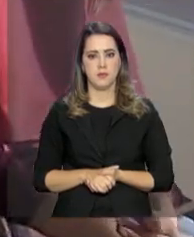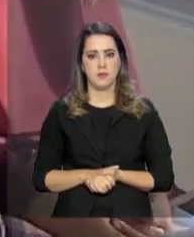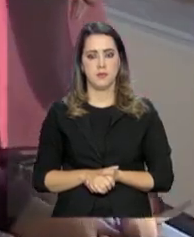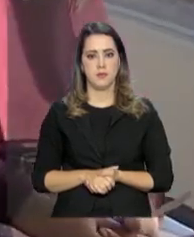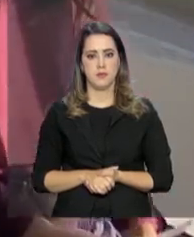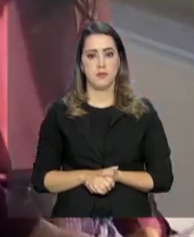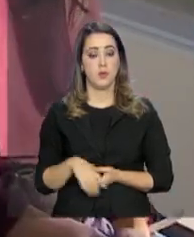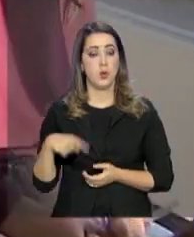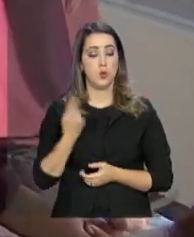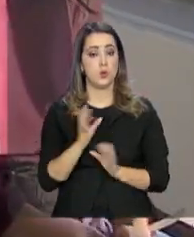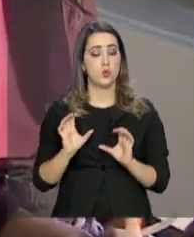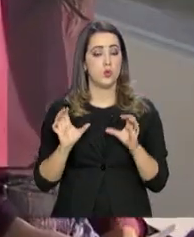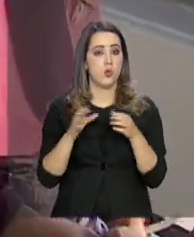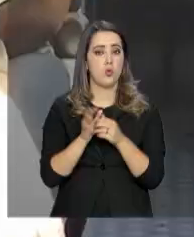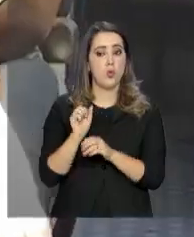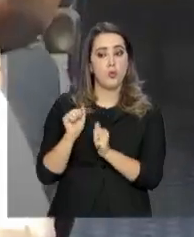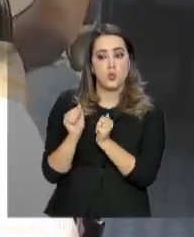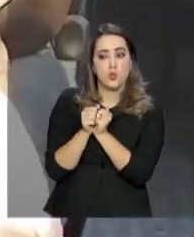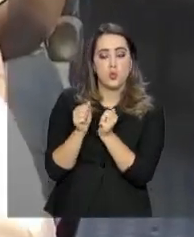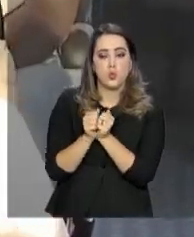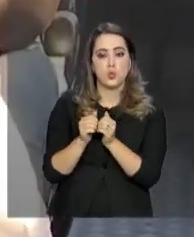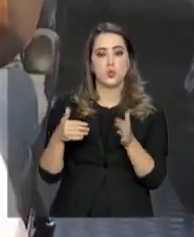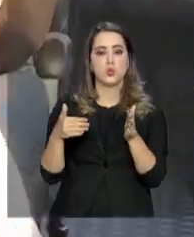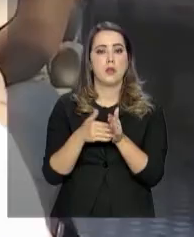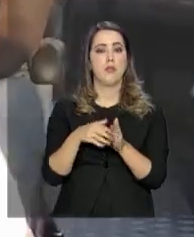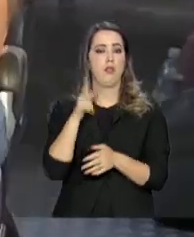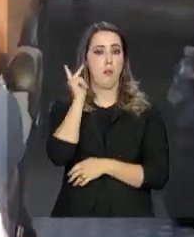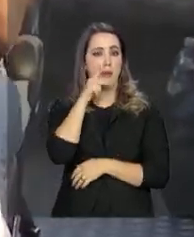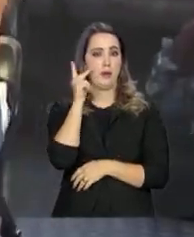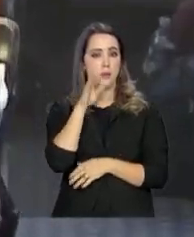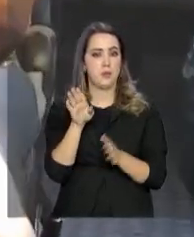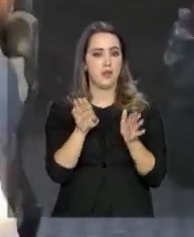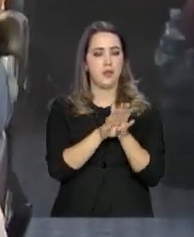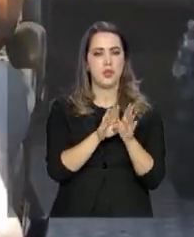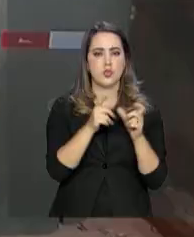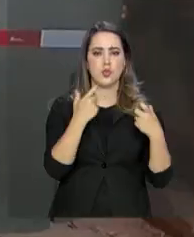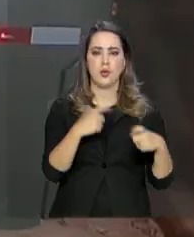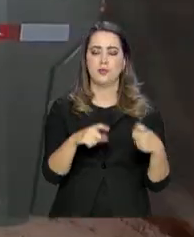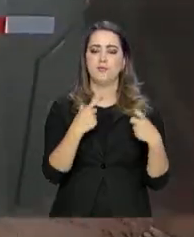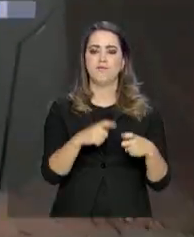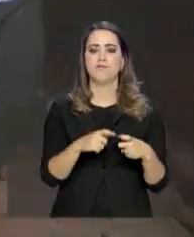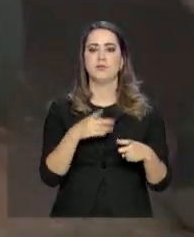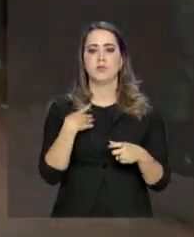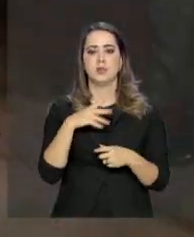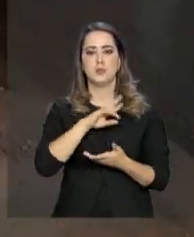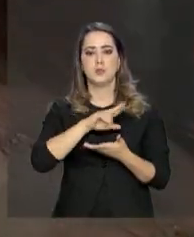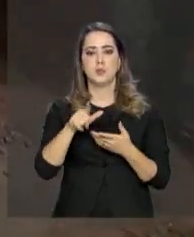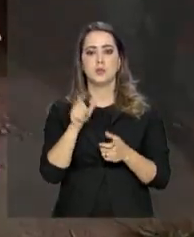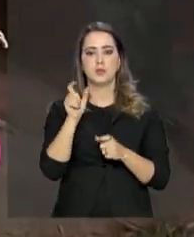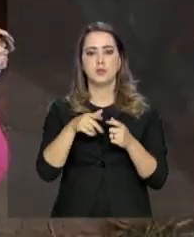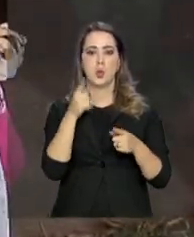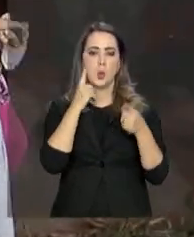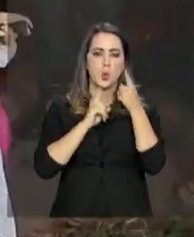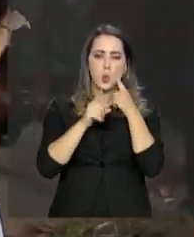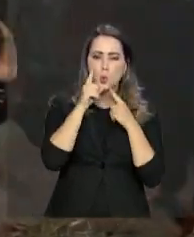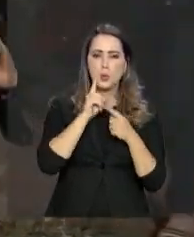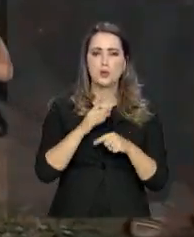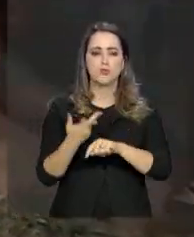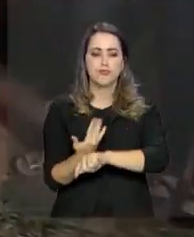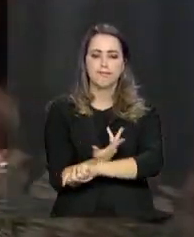Nossa equipe acompanhou a ida até a Paraíba. E a chegada ao destino, pra muitos, foi emocionante.